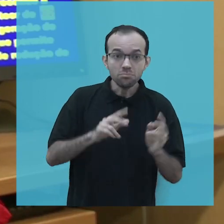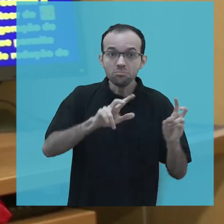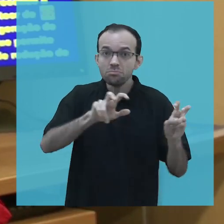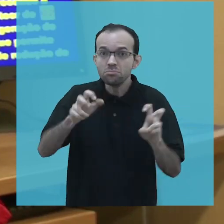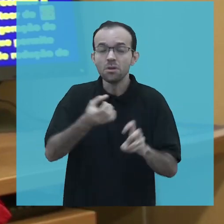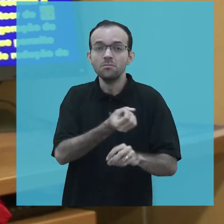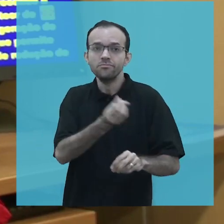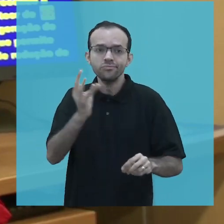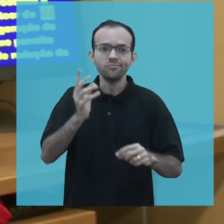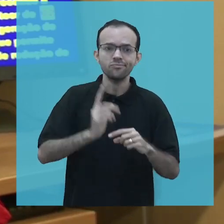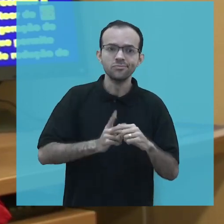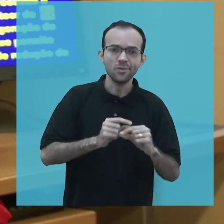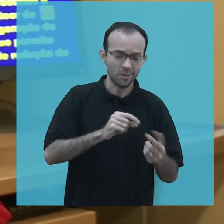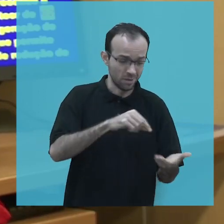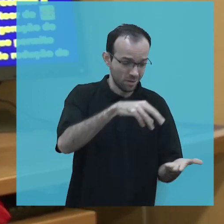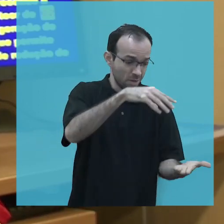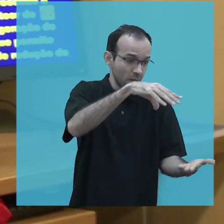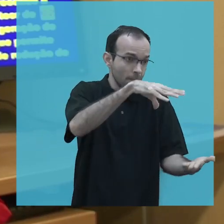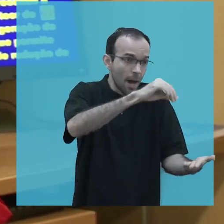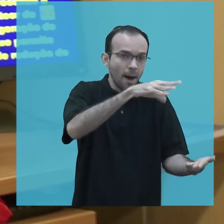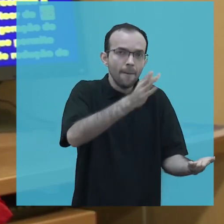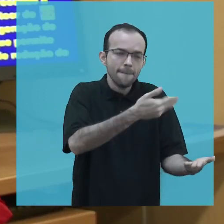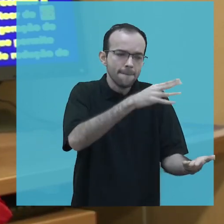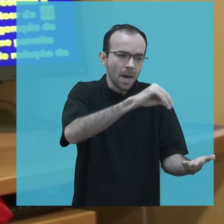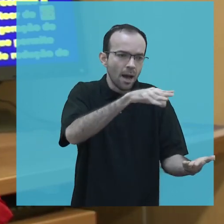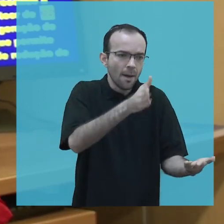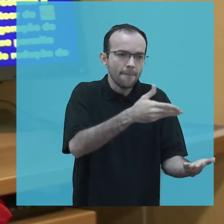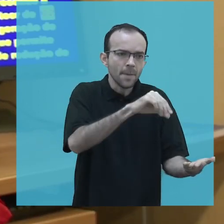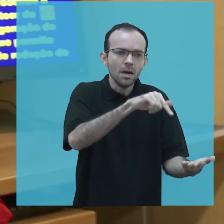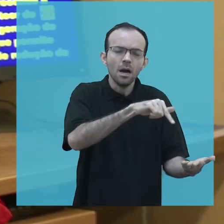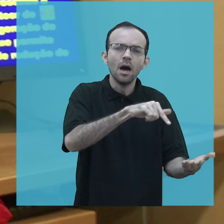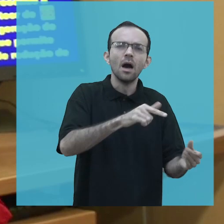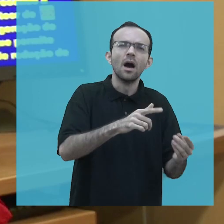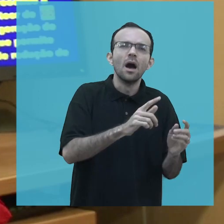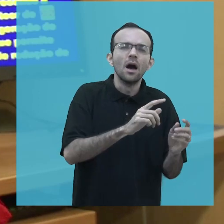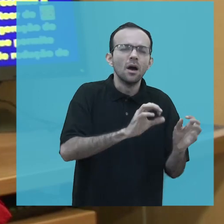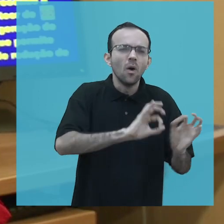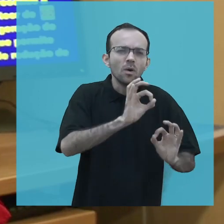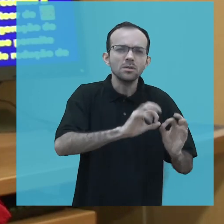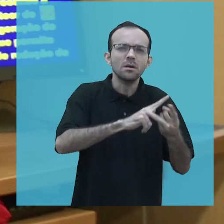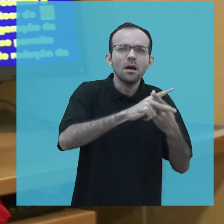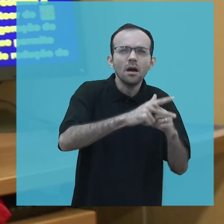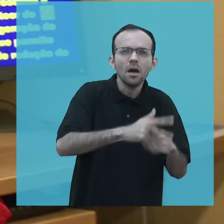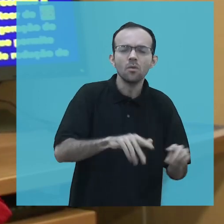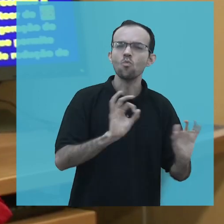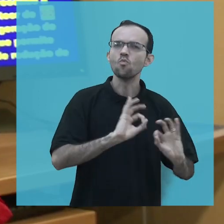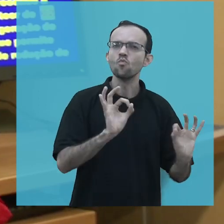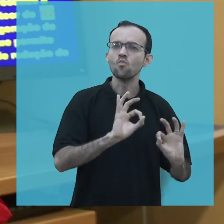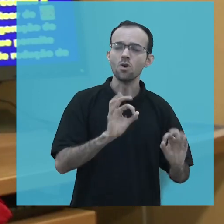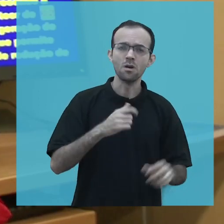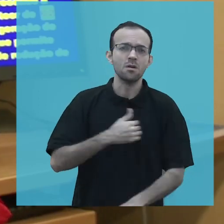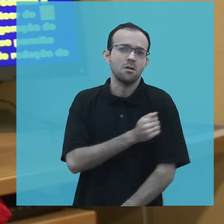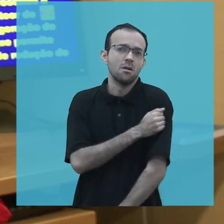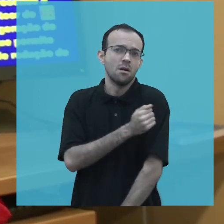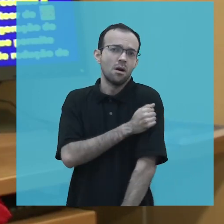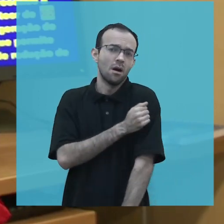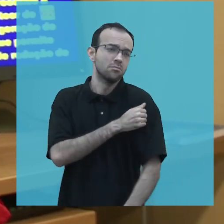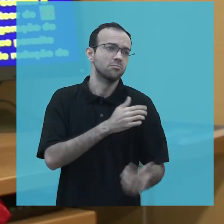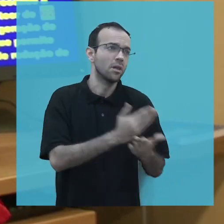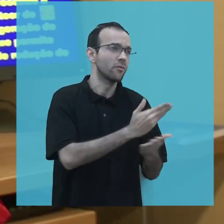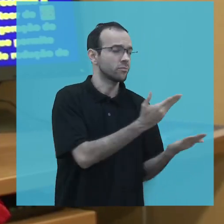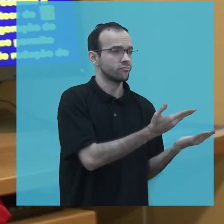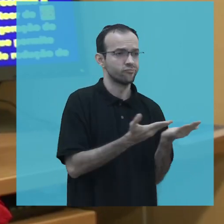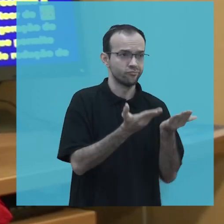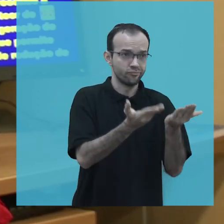na medida em que é um material que não é editado, não é feita uma produção especializada.